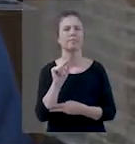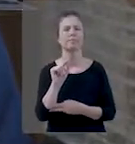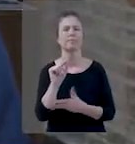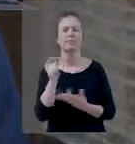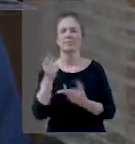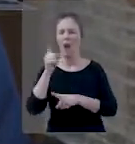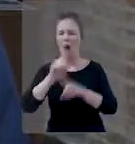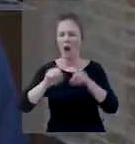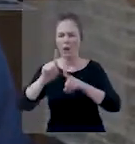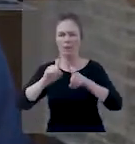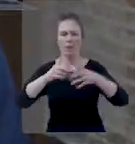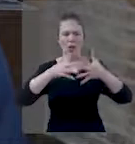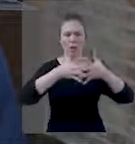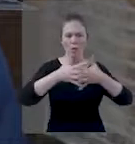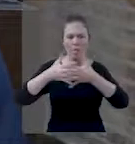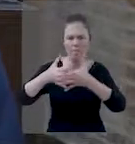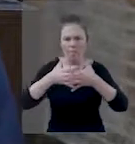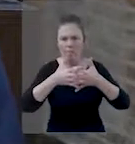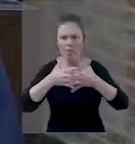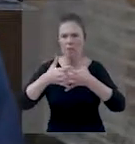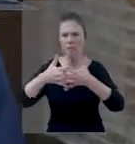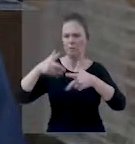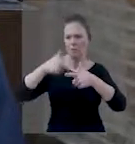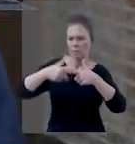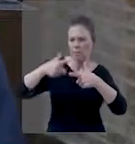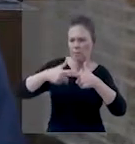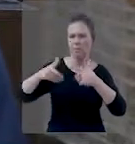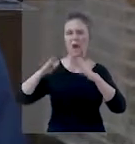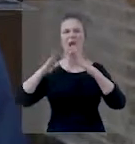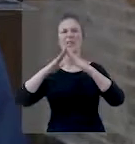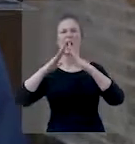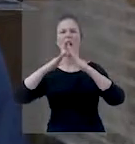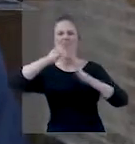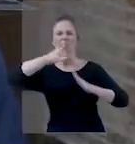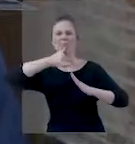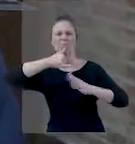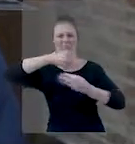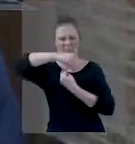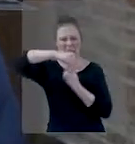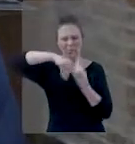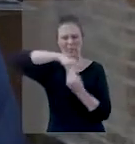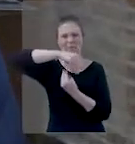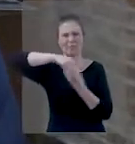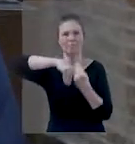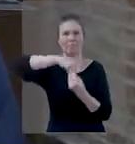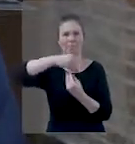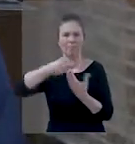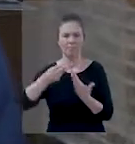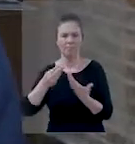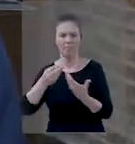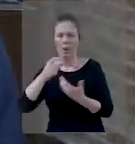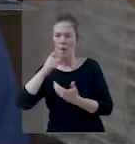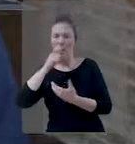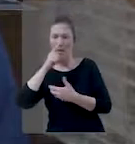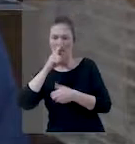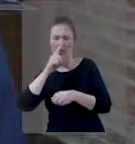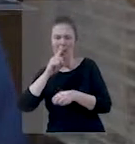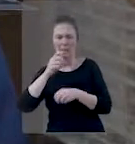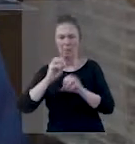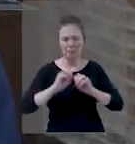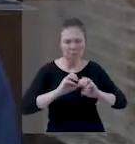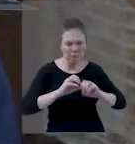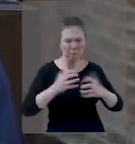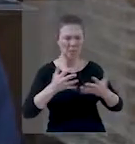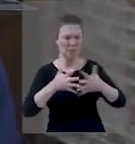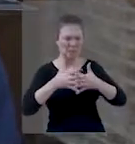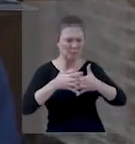Ele diz assim, muitas tensões e conflitos gerados por um lar infeliz. foram as pessoas, os filhos